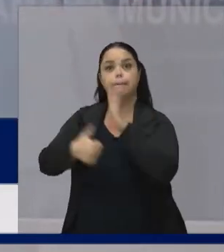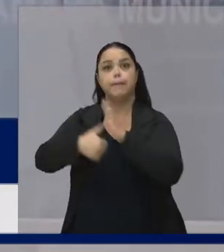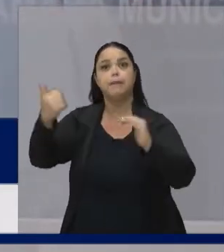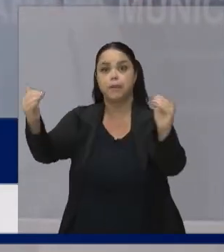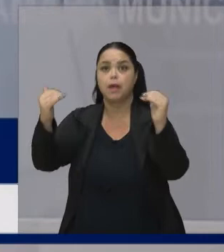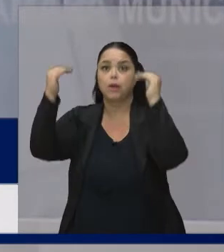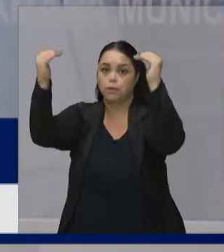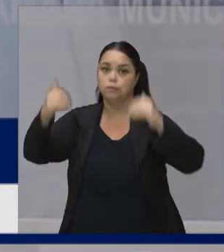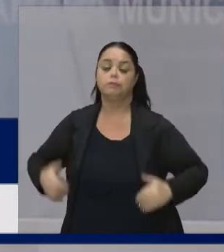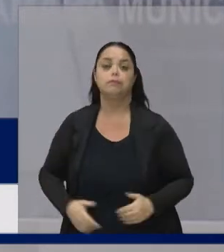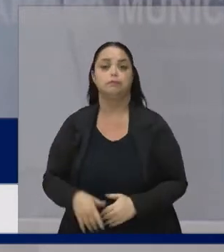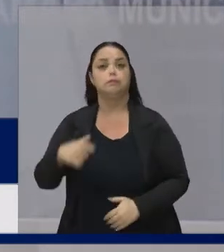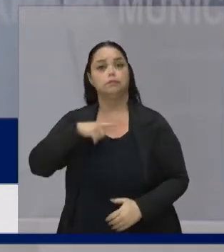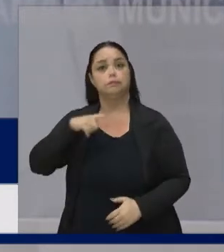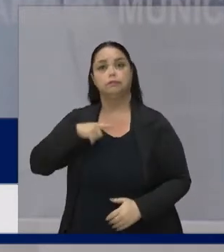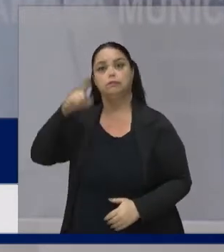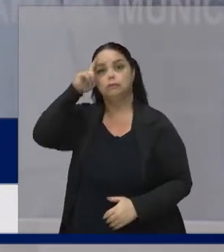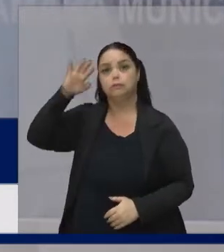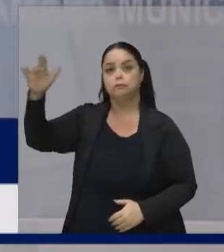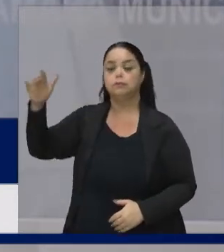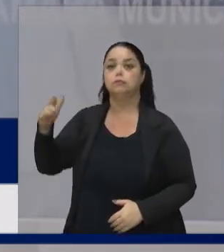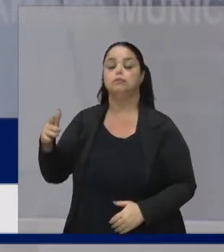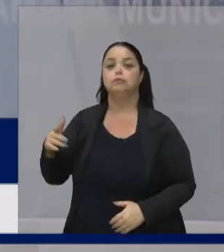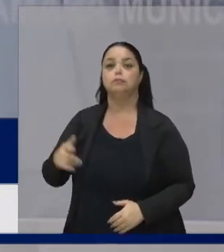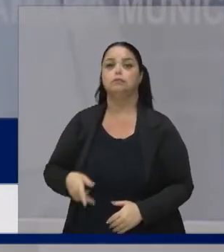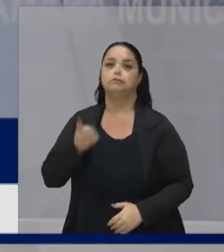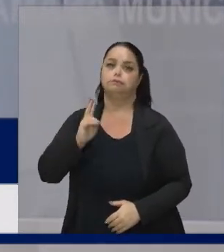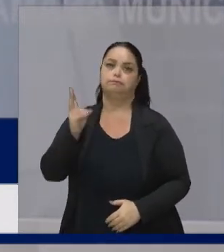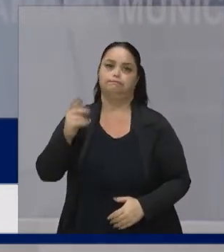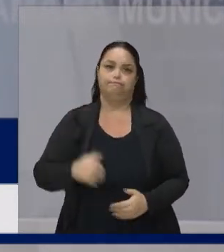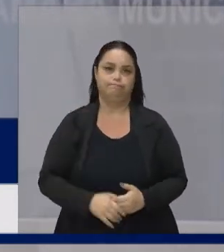E que nós devemos sonhar Em busca dos nossos sonhos